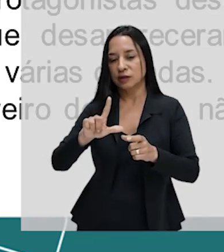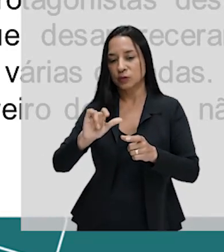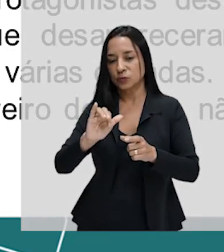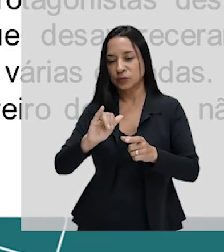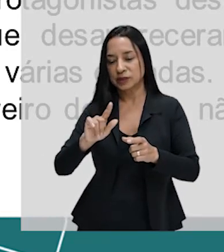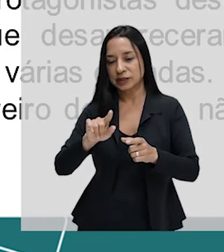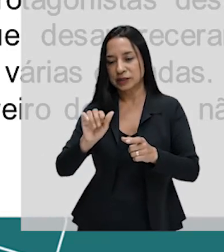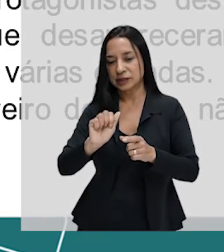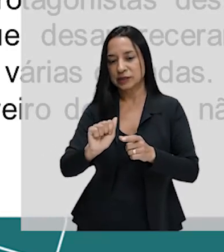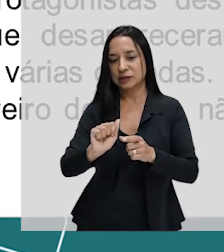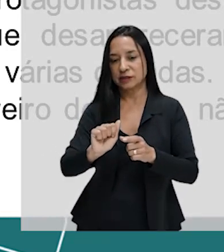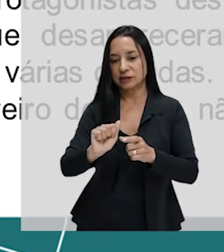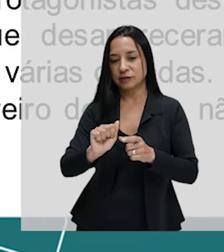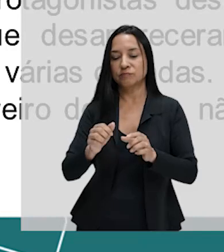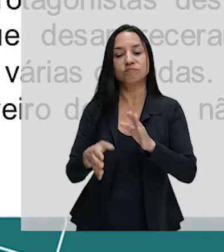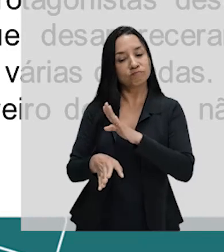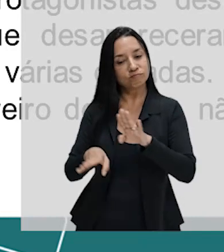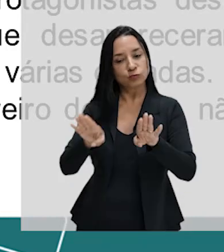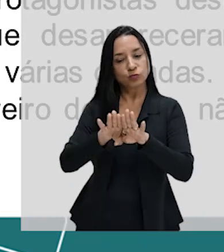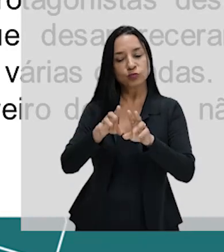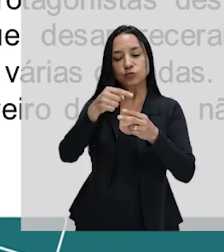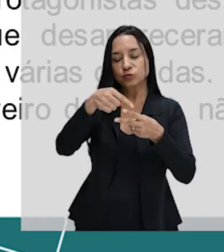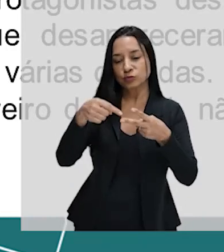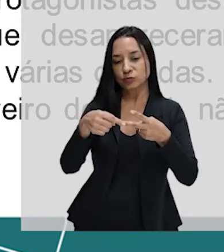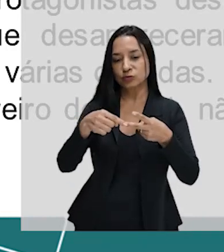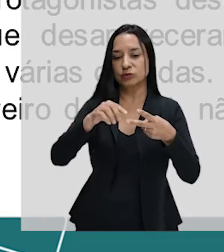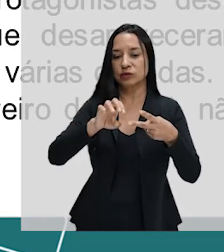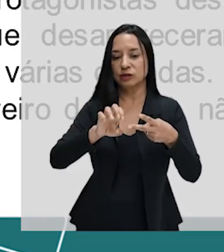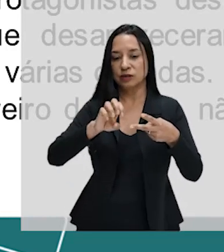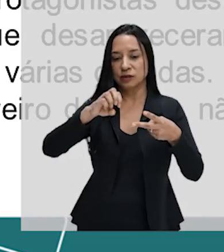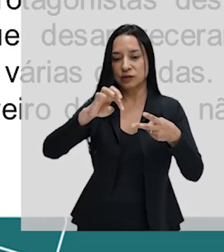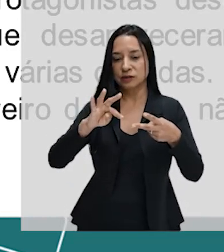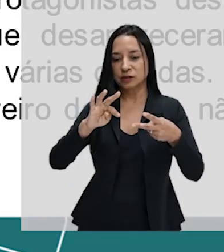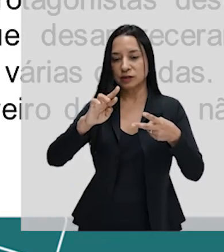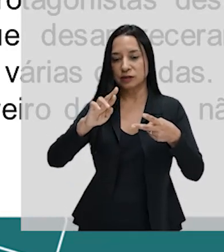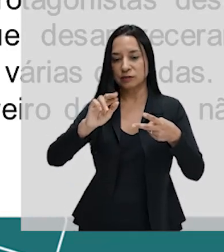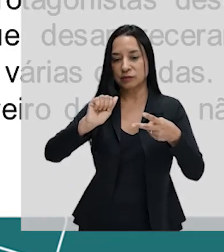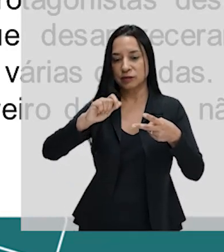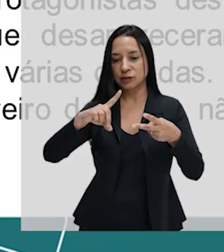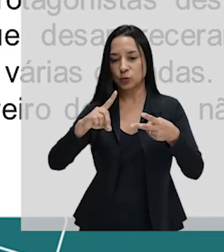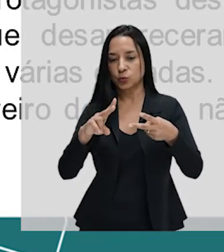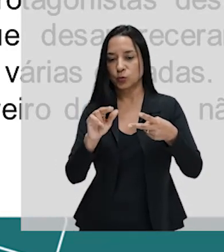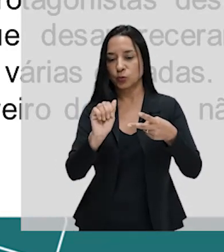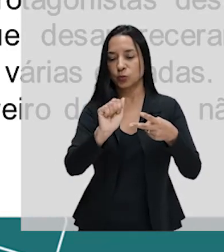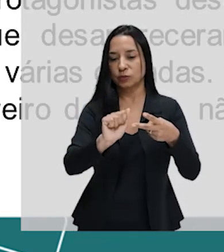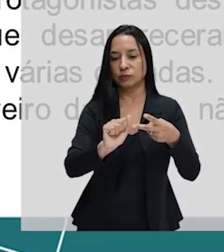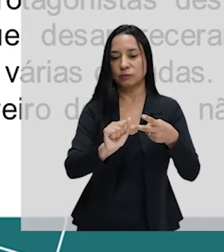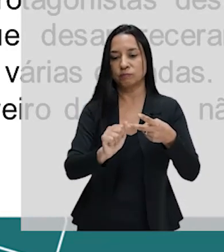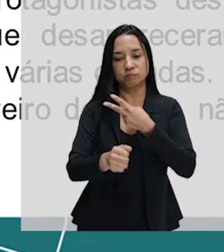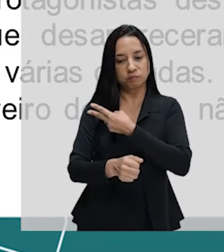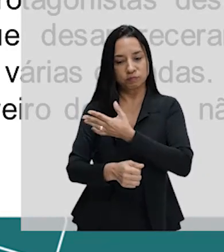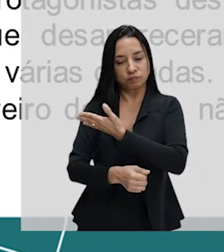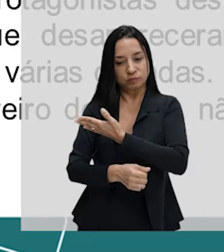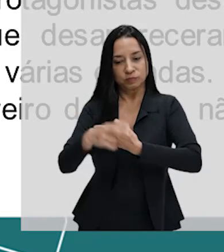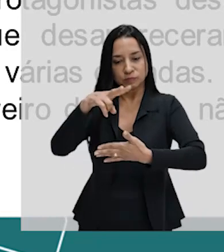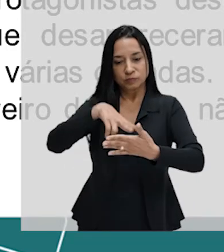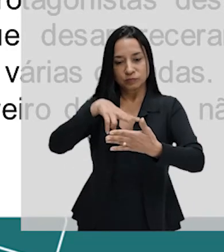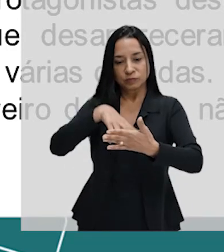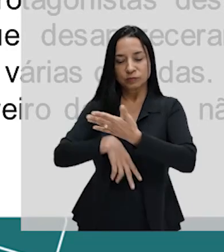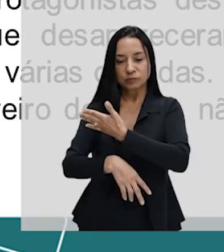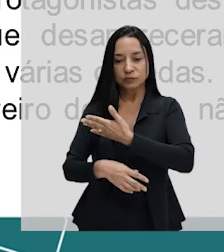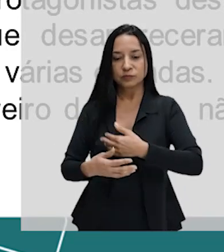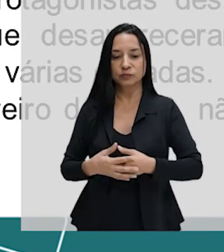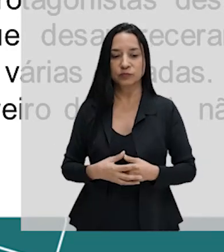desapareceram misteriosamente, sem chegar ao seu destino durante várias décadas. O último